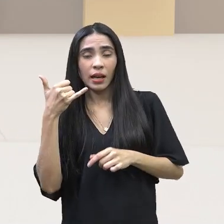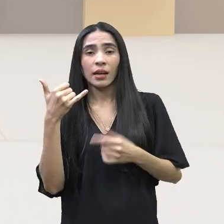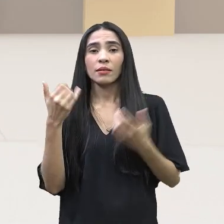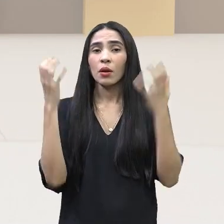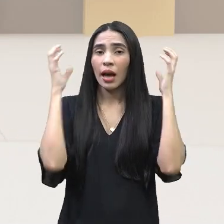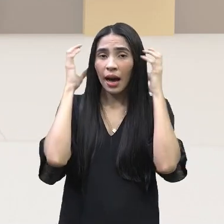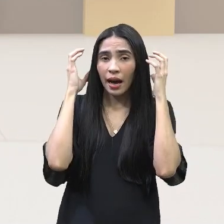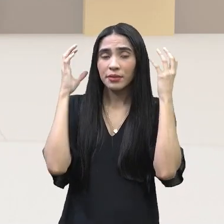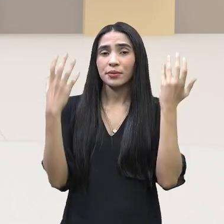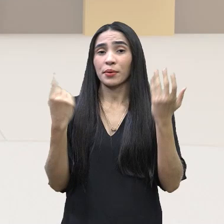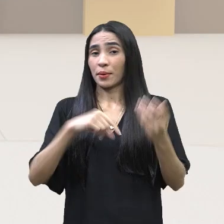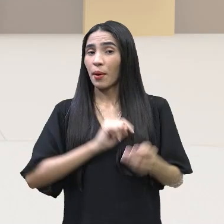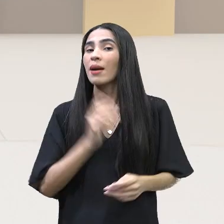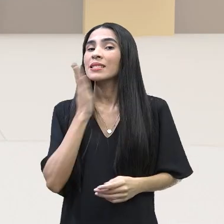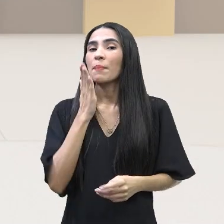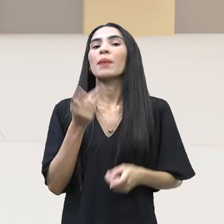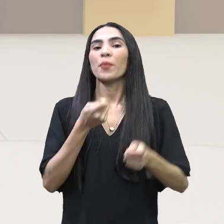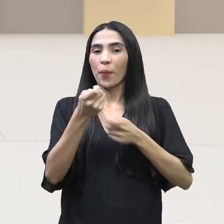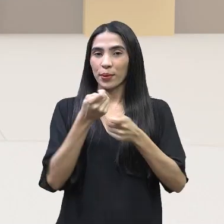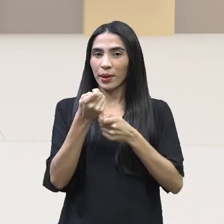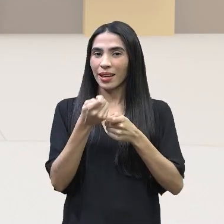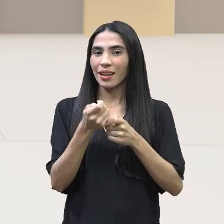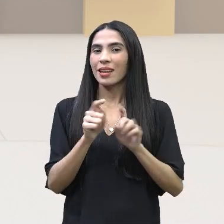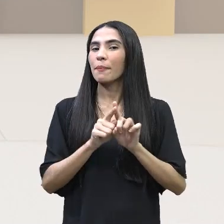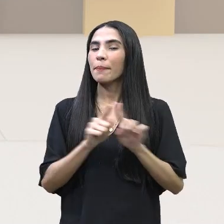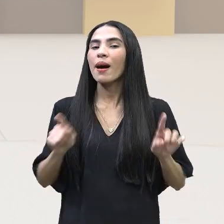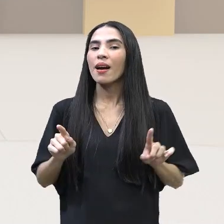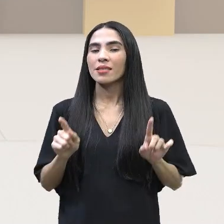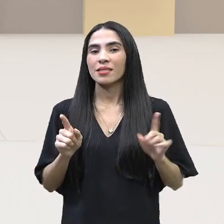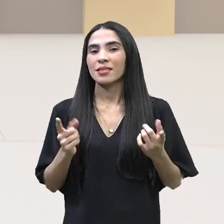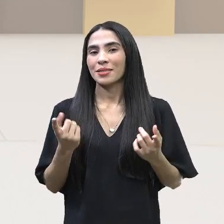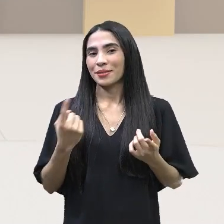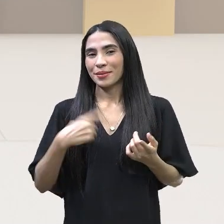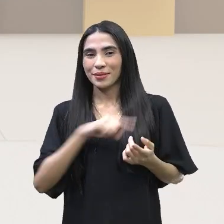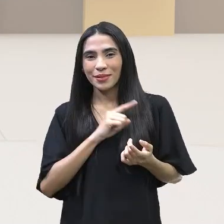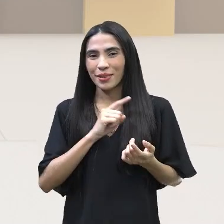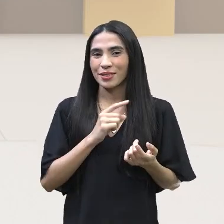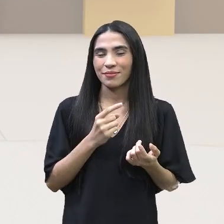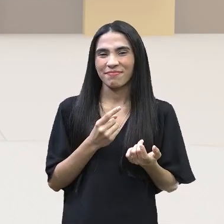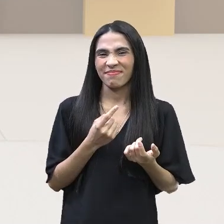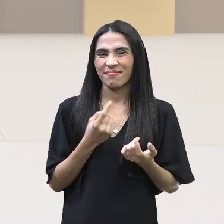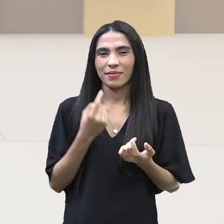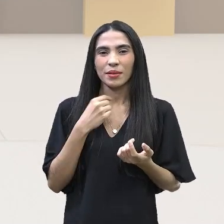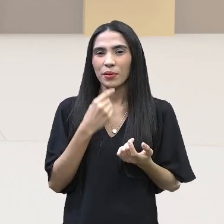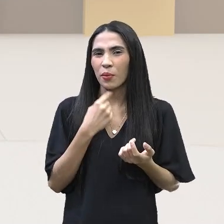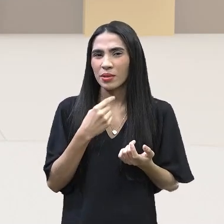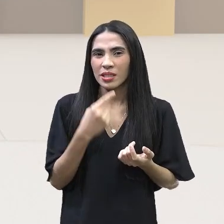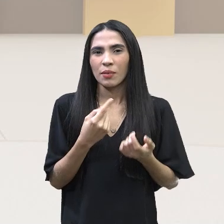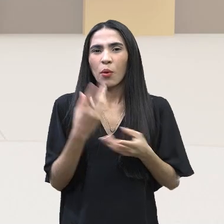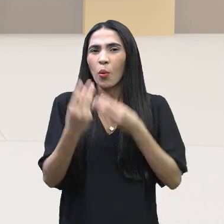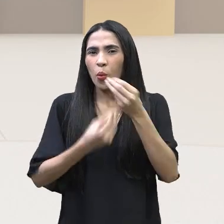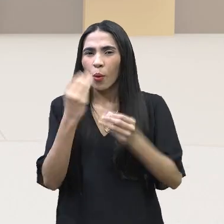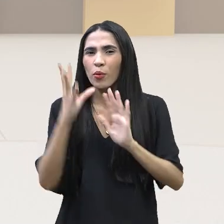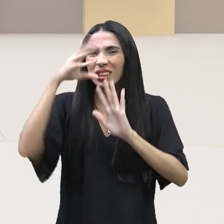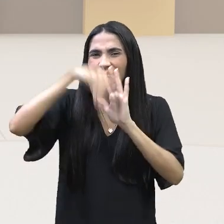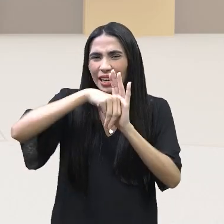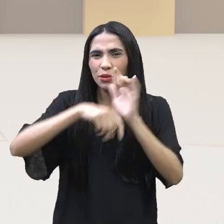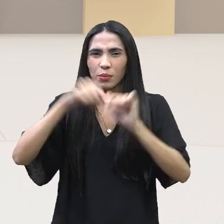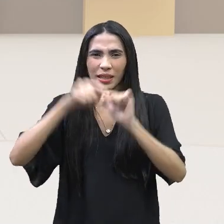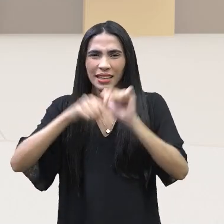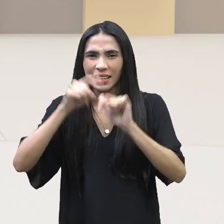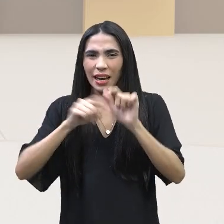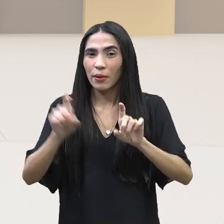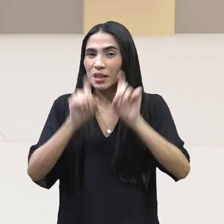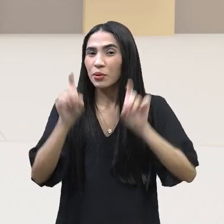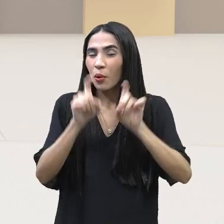som, que nós sabemos operar. Mas nós, o quê? Desconhecemos a sua engrenagem. Nesse